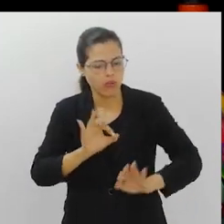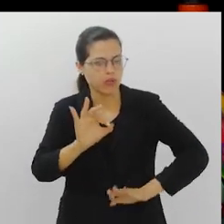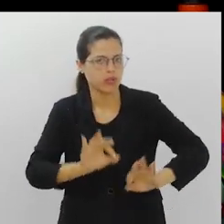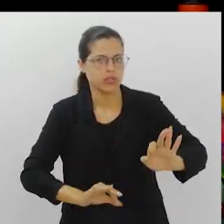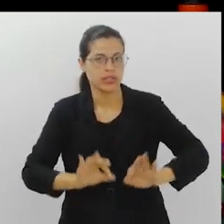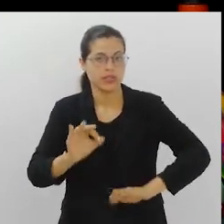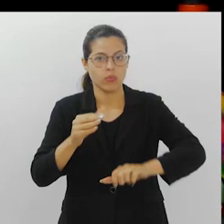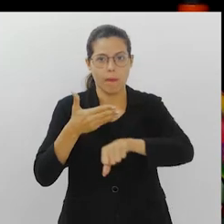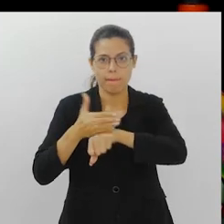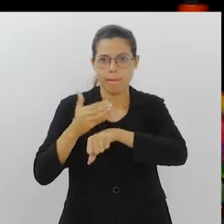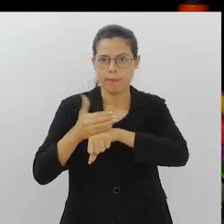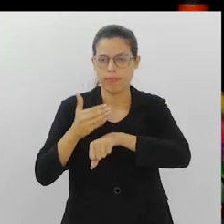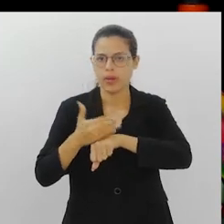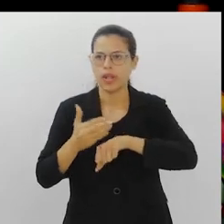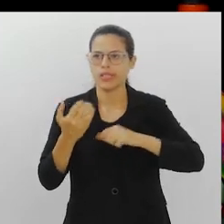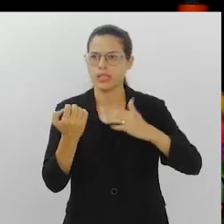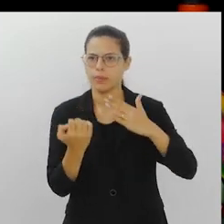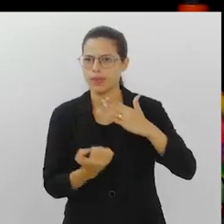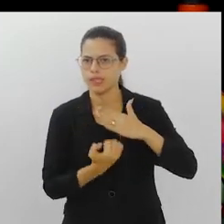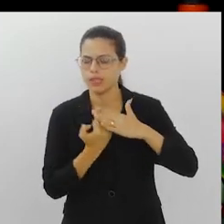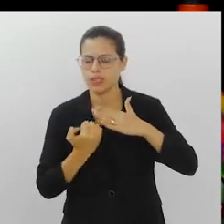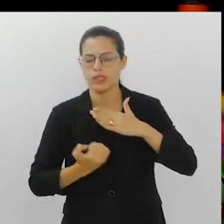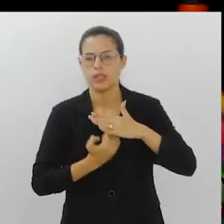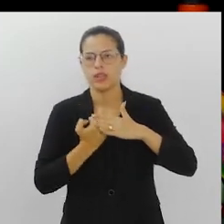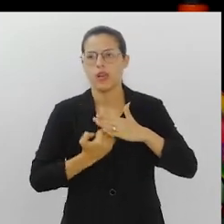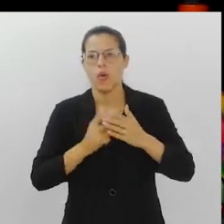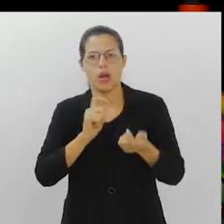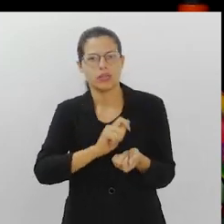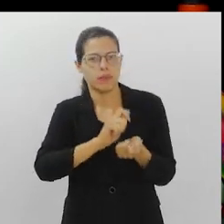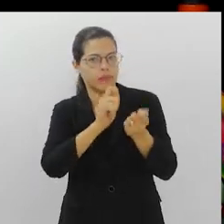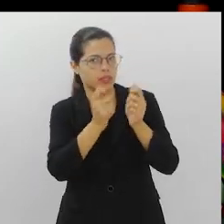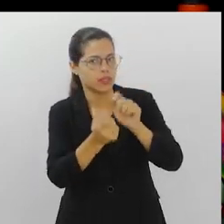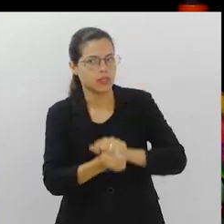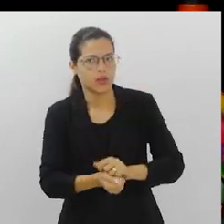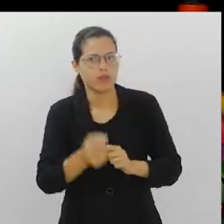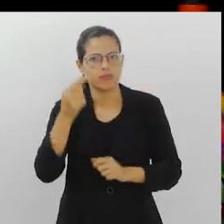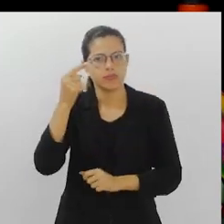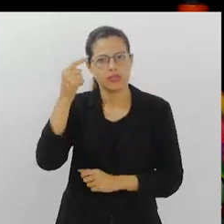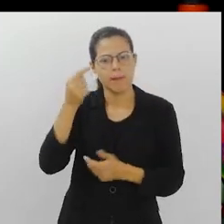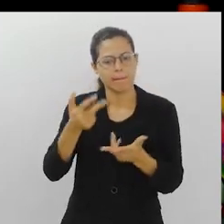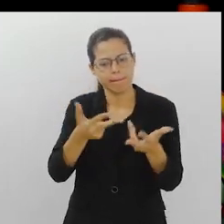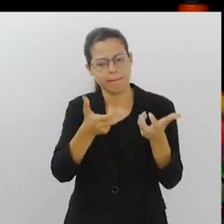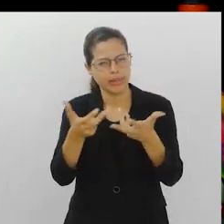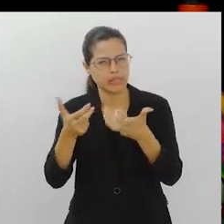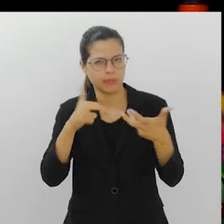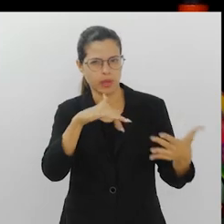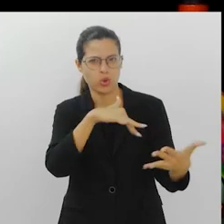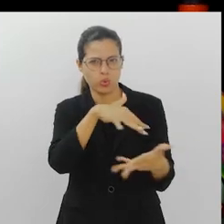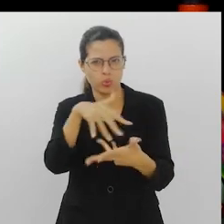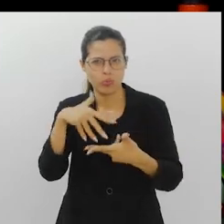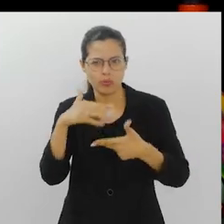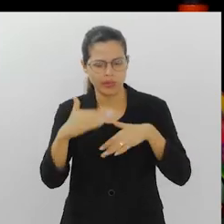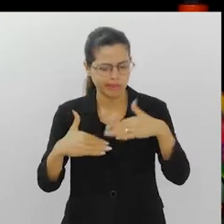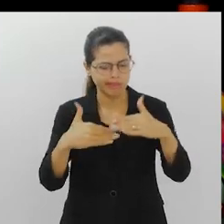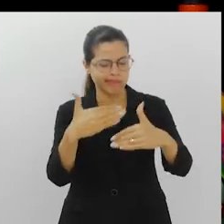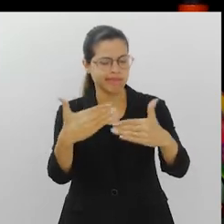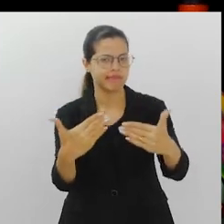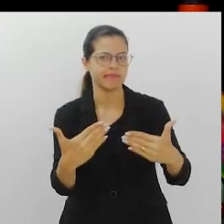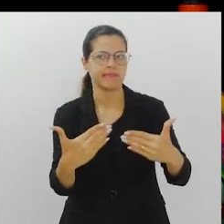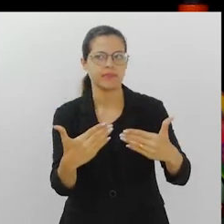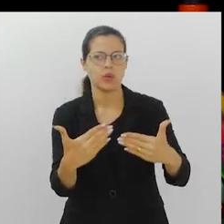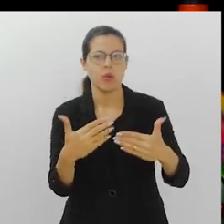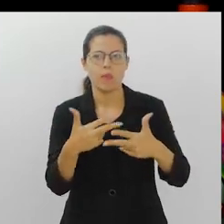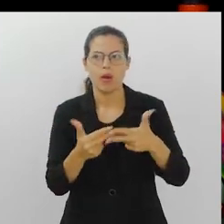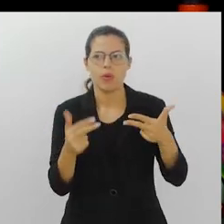suas práticas corporativas, adaptação dos governos. A gente está vendo que o mundo está caminhando, na verdade, para isso. E uma das coisas